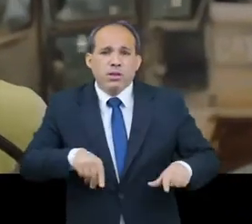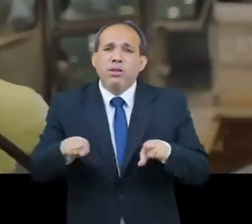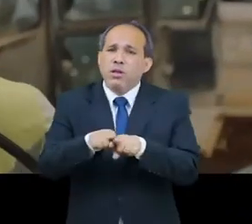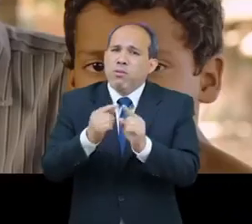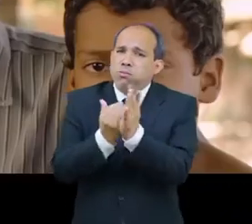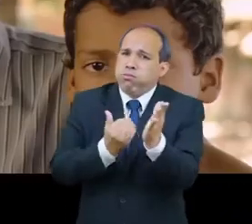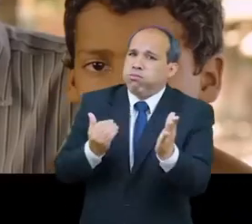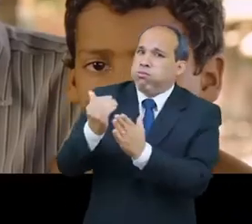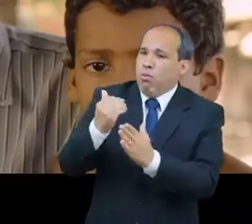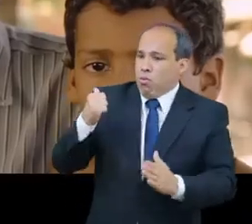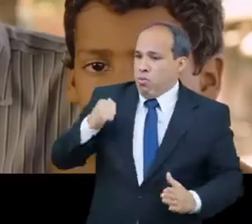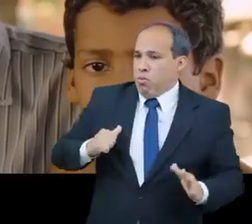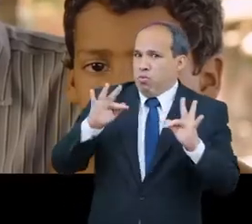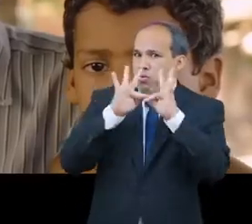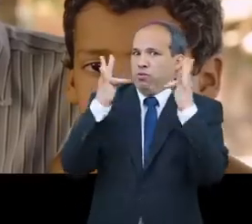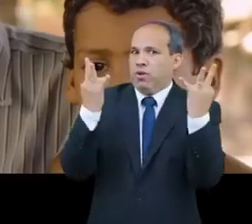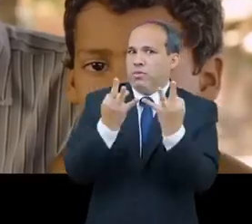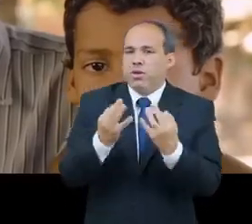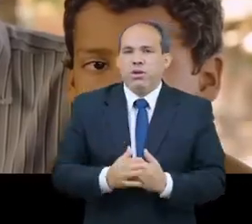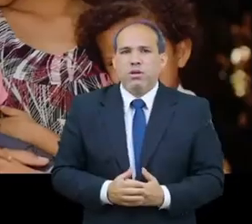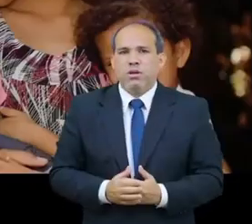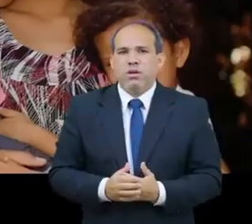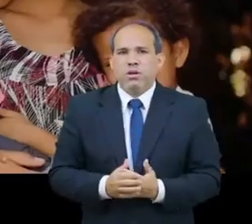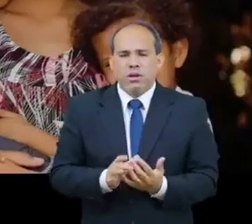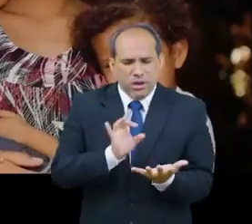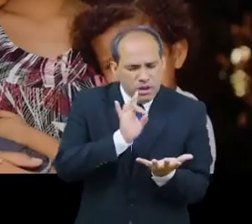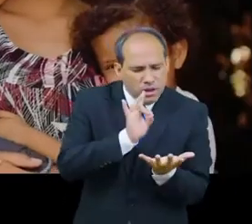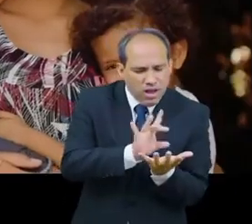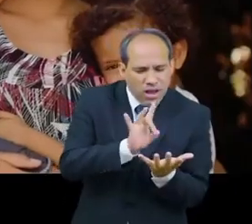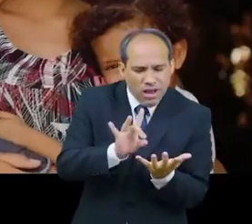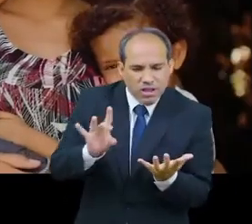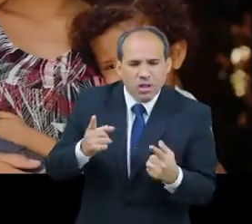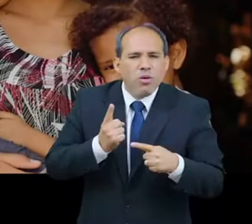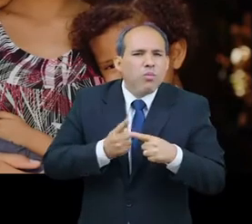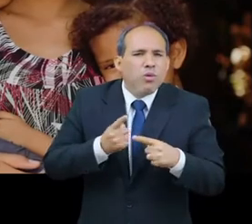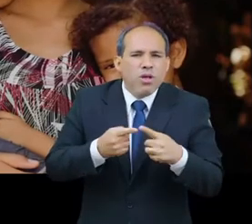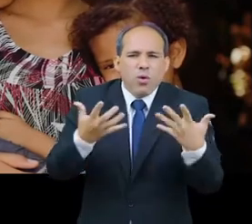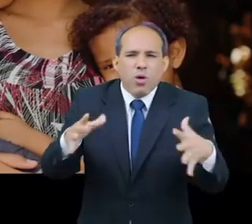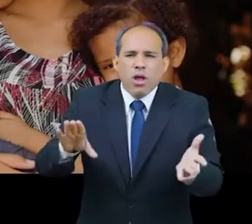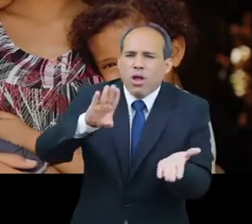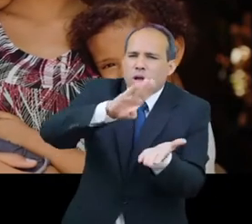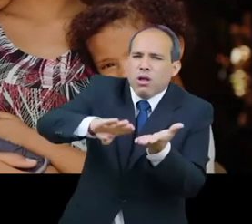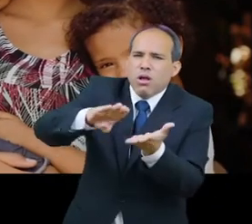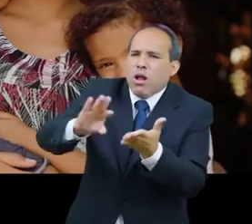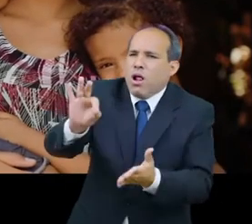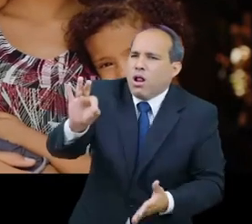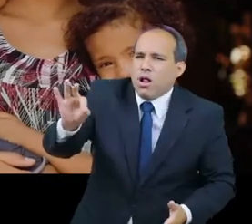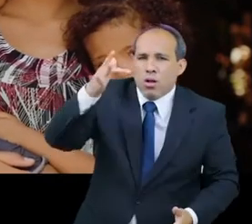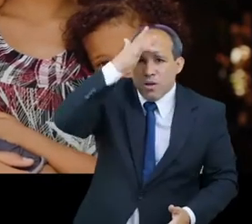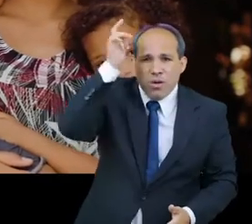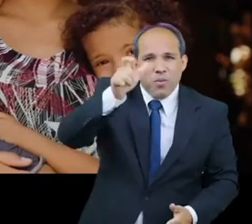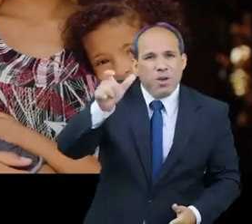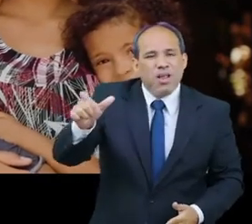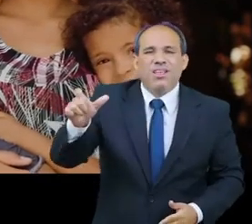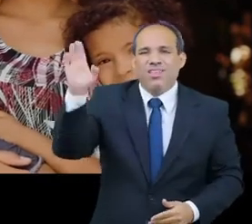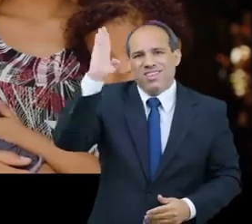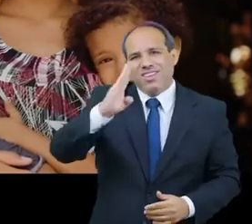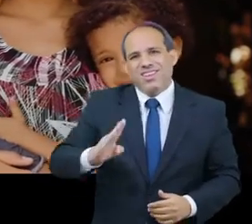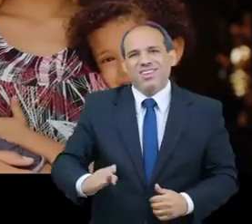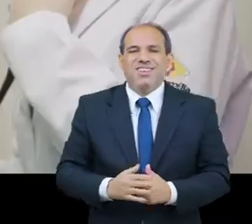Expansão do Bolsa Família. Tudo isso porque nenhum brasileiro vai ser deixado para trás.